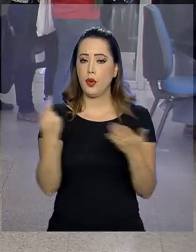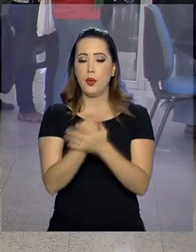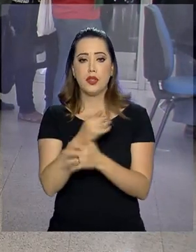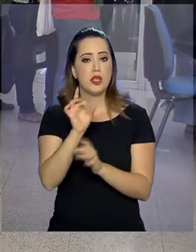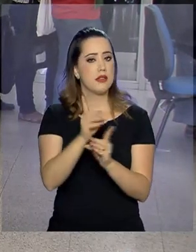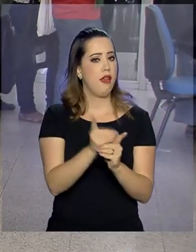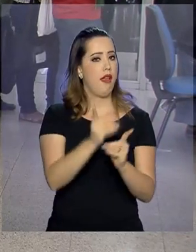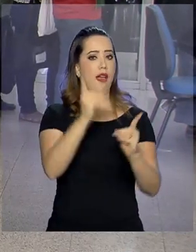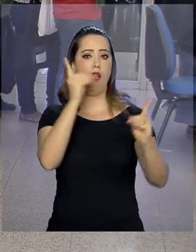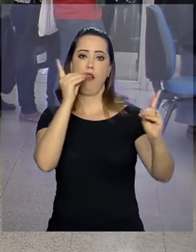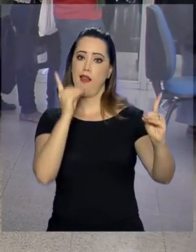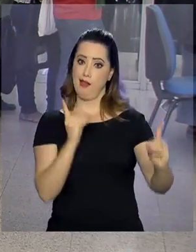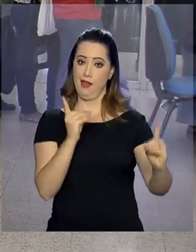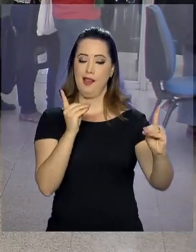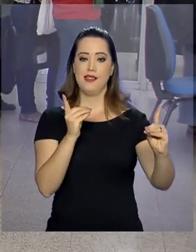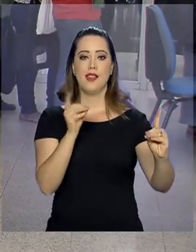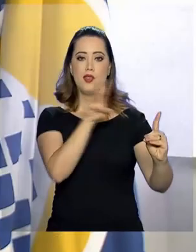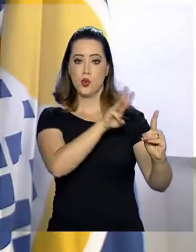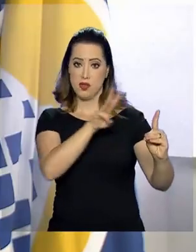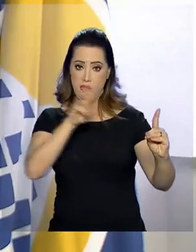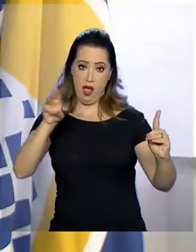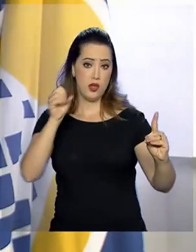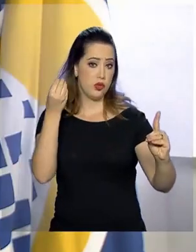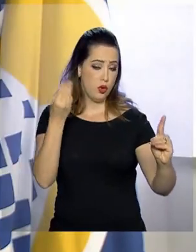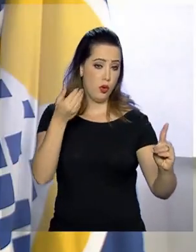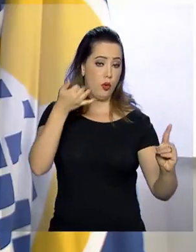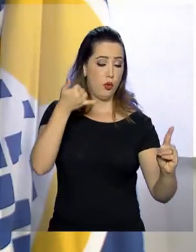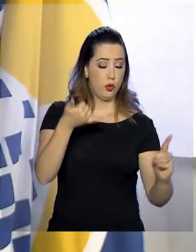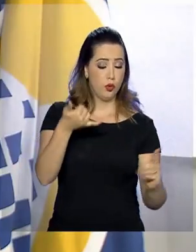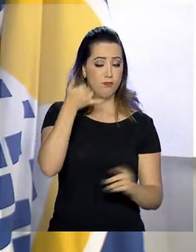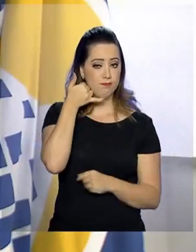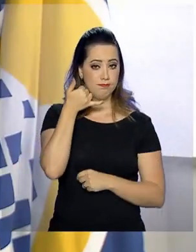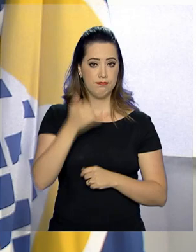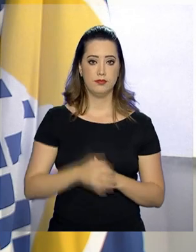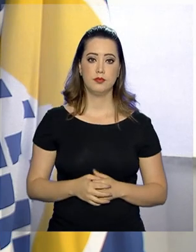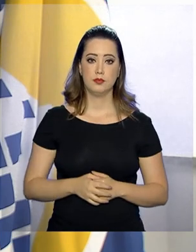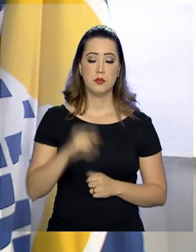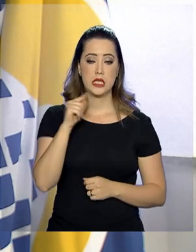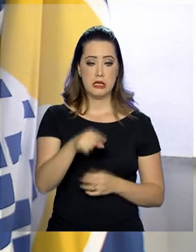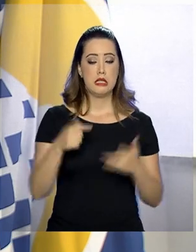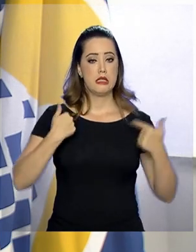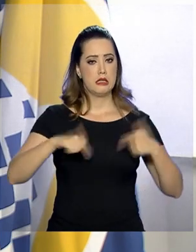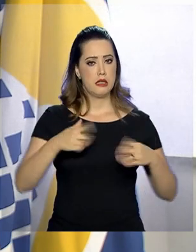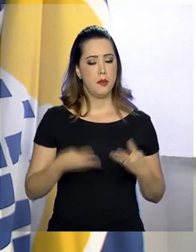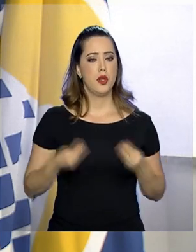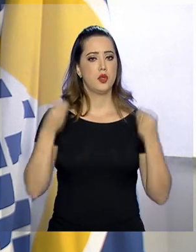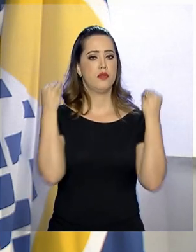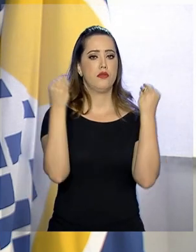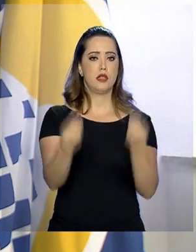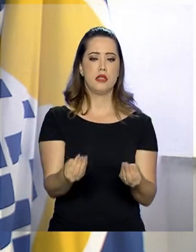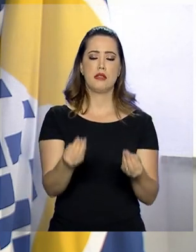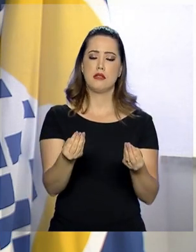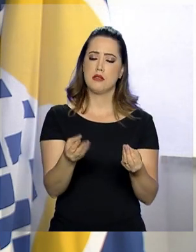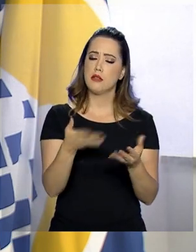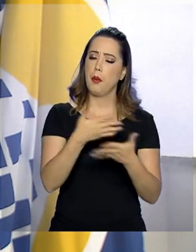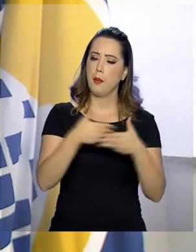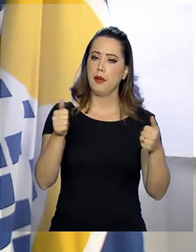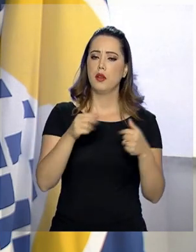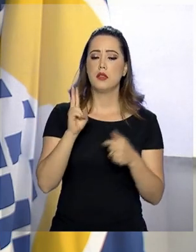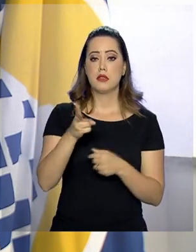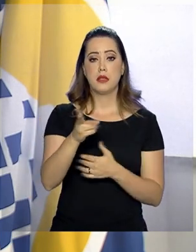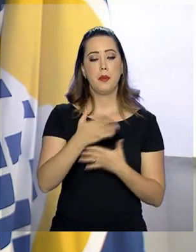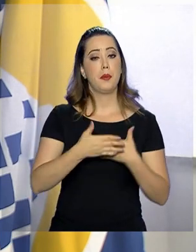forma eletrônica pela internet. É nesse trabalho de automatização, de levar conforto ao cidadão, cada vez com mais